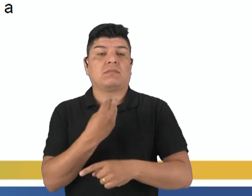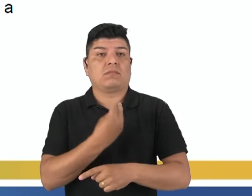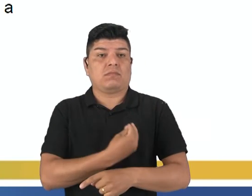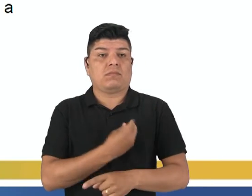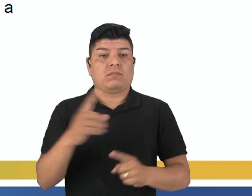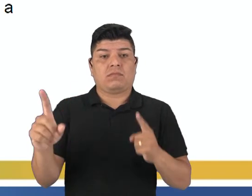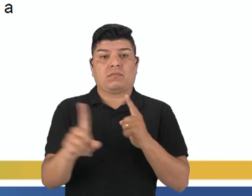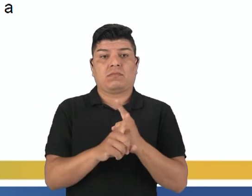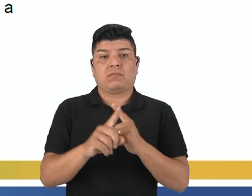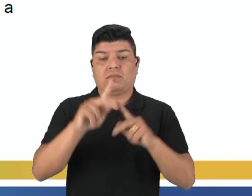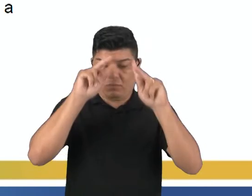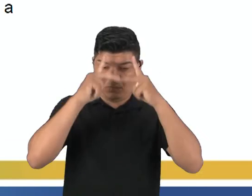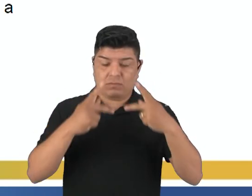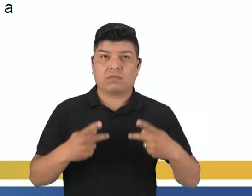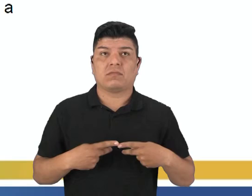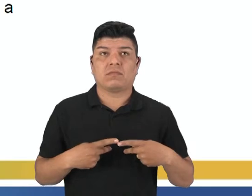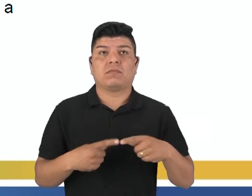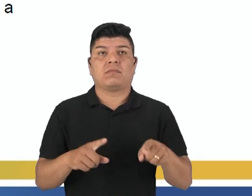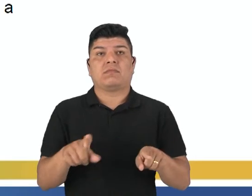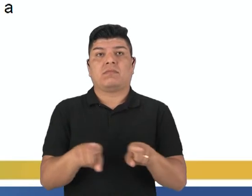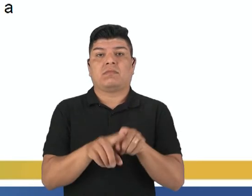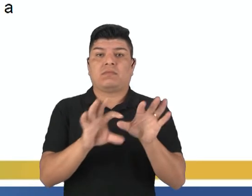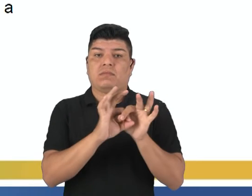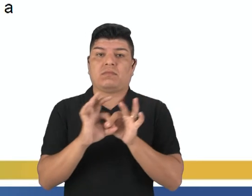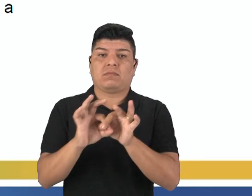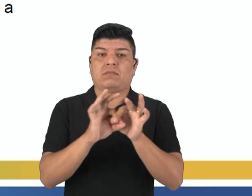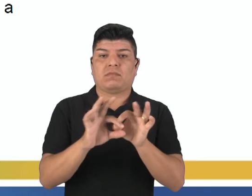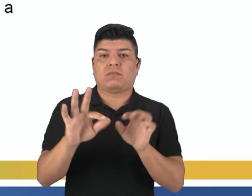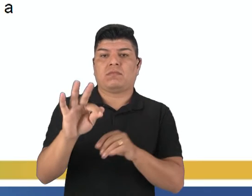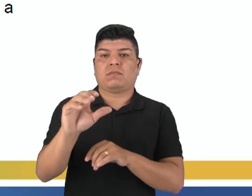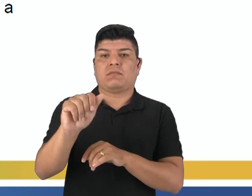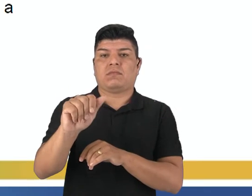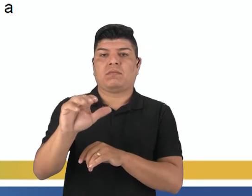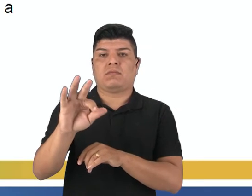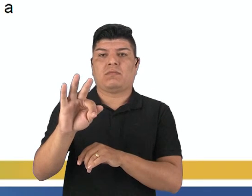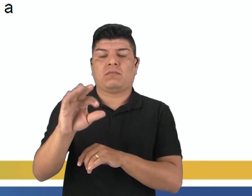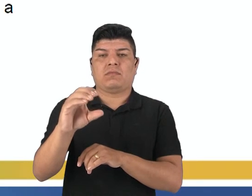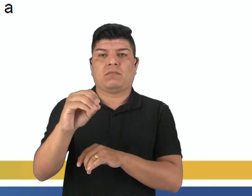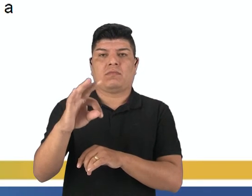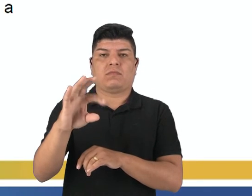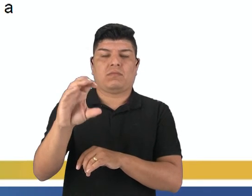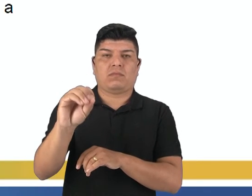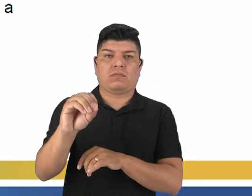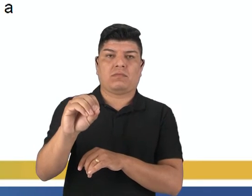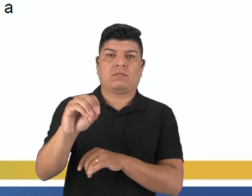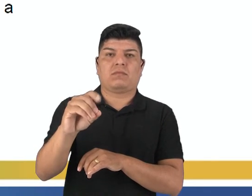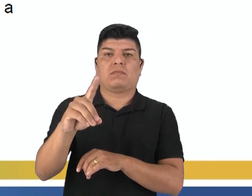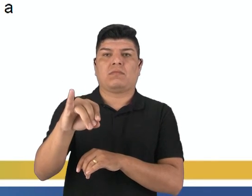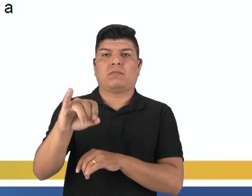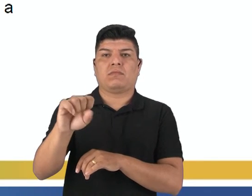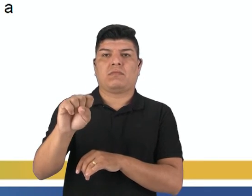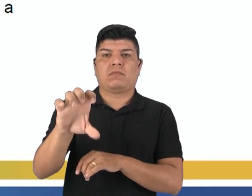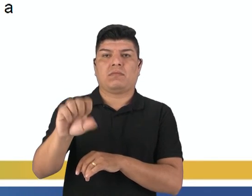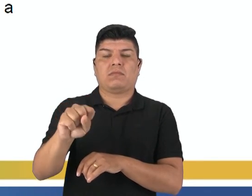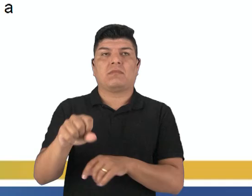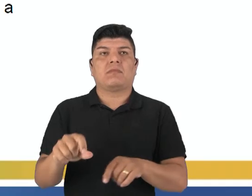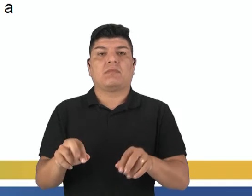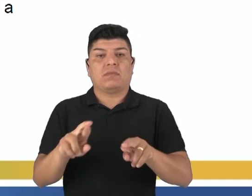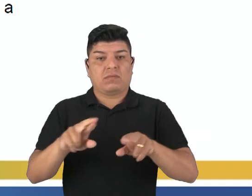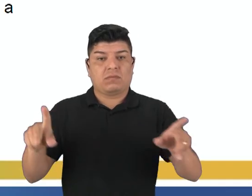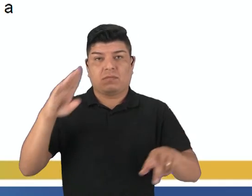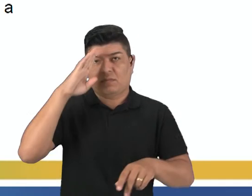vivos, né? Também são constituídas por ligações fóxido de éster e apresentam a diferença